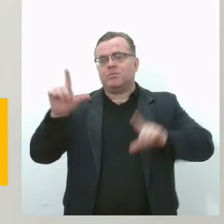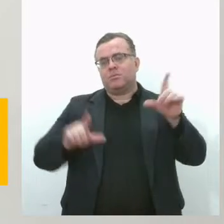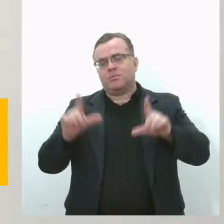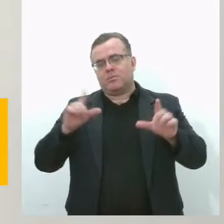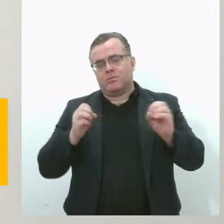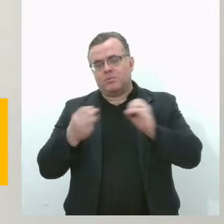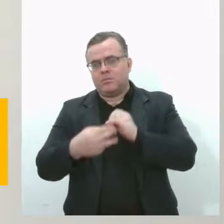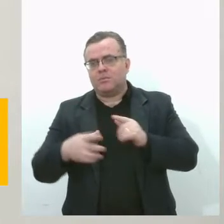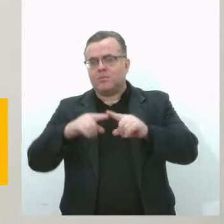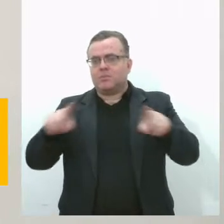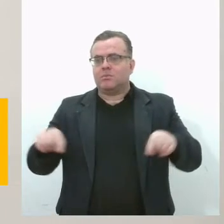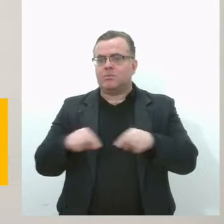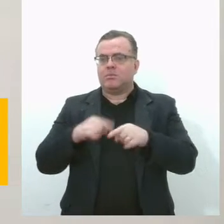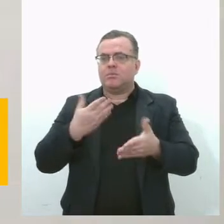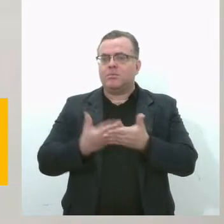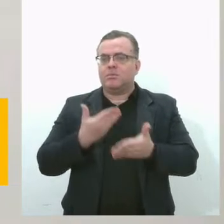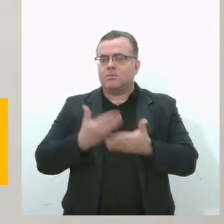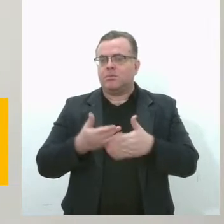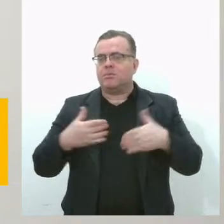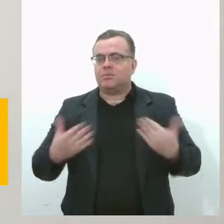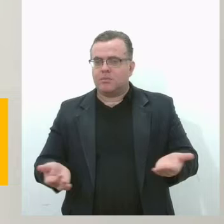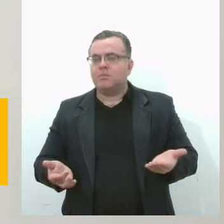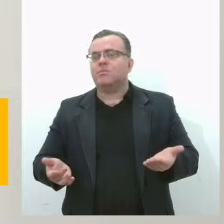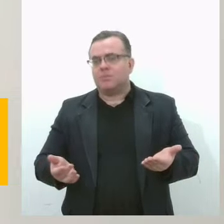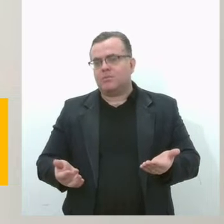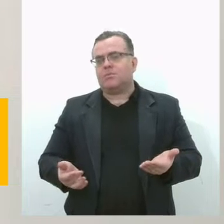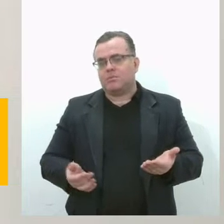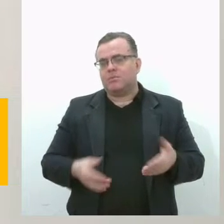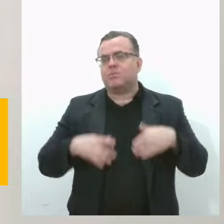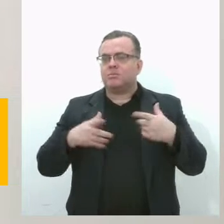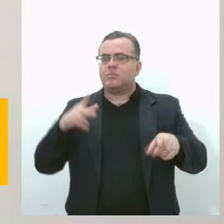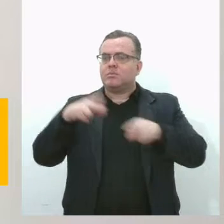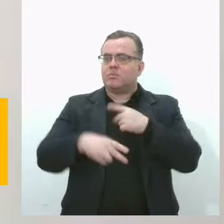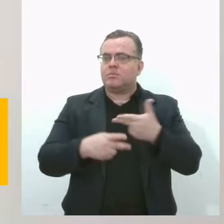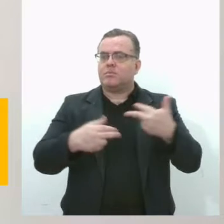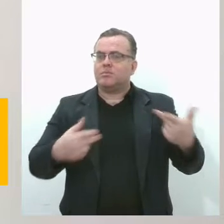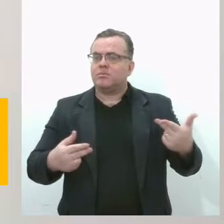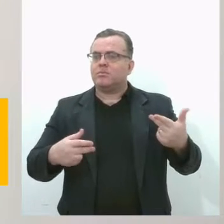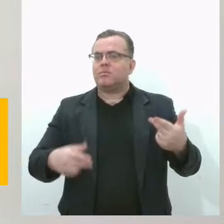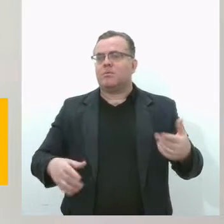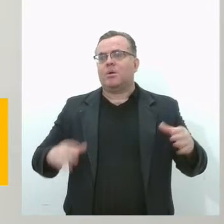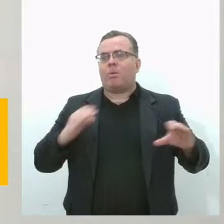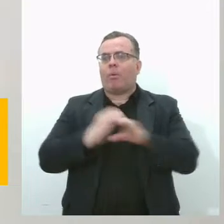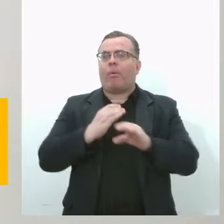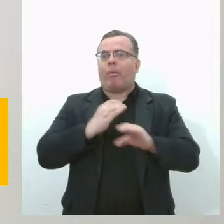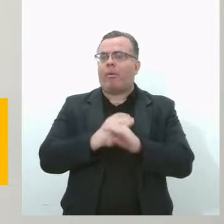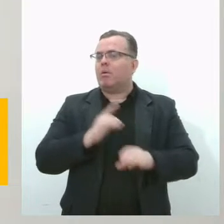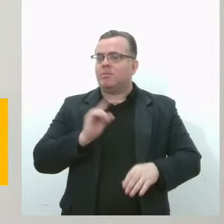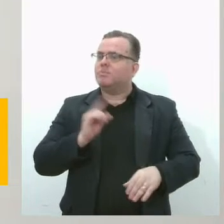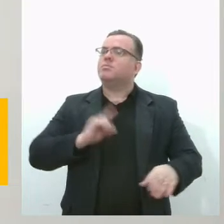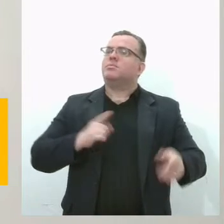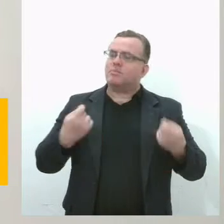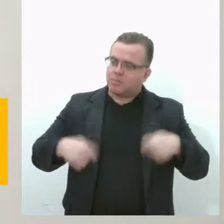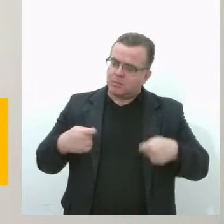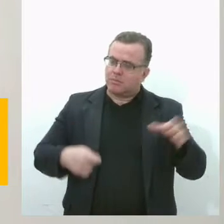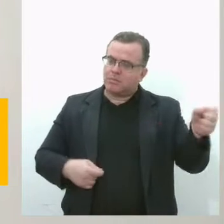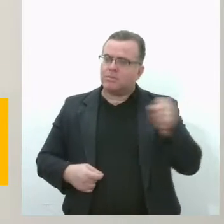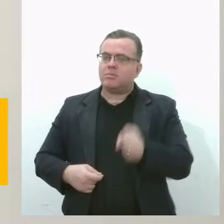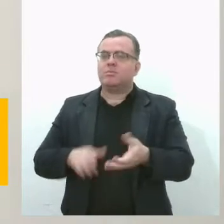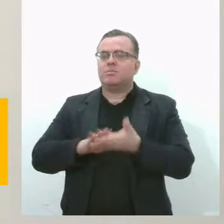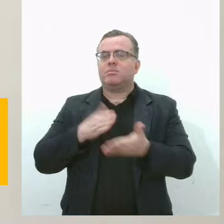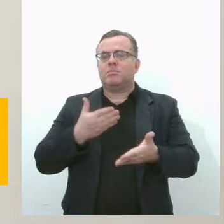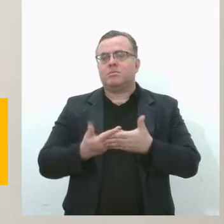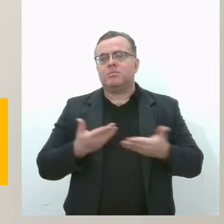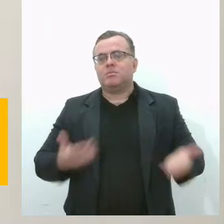de aula, é muito importante, para que tenha essa quebra da barreira linguística, né, que os estudos não fiquem sem a informação